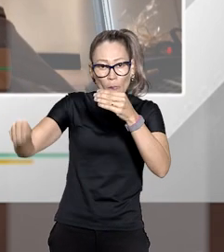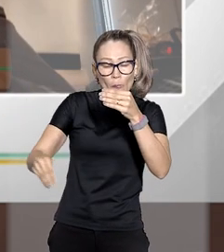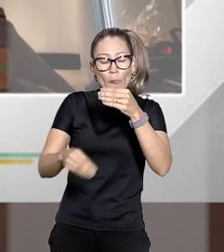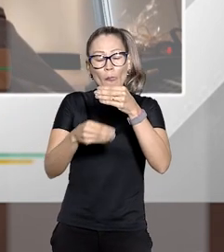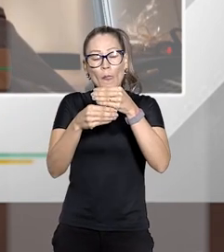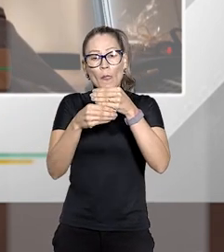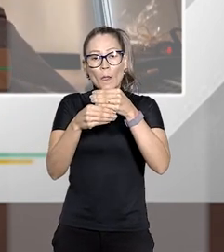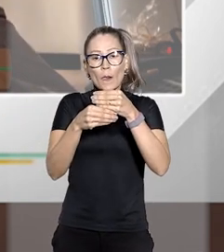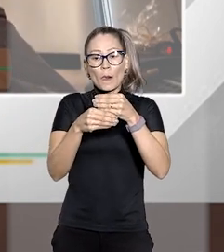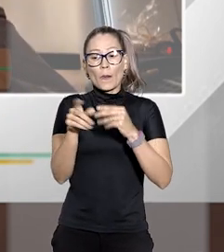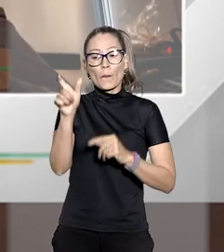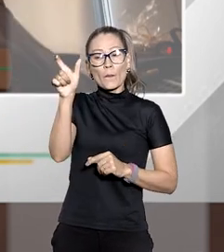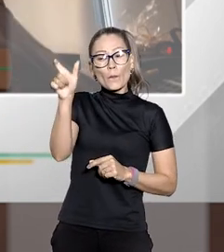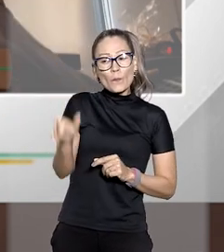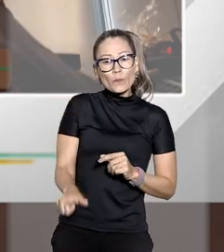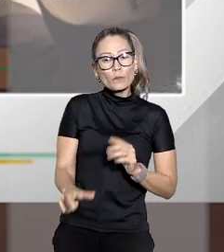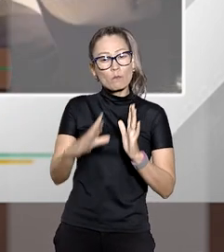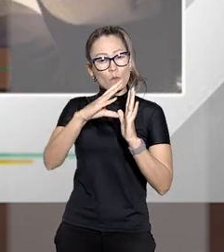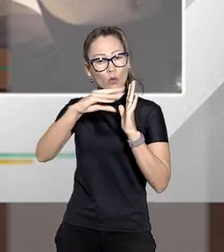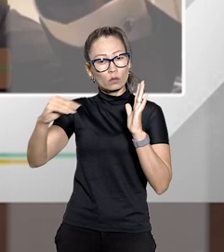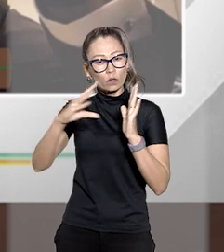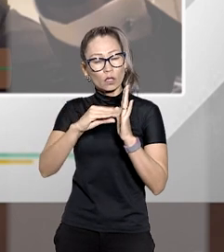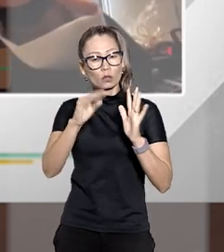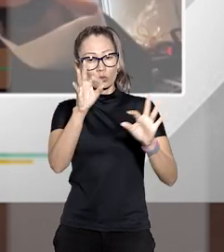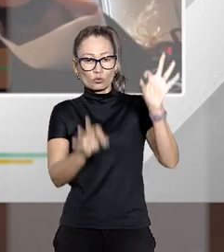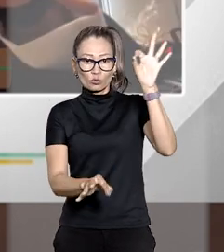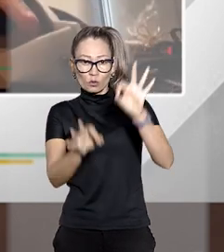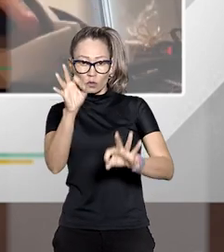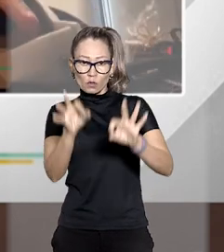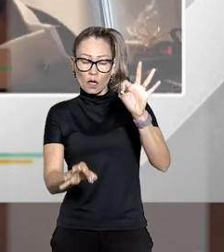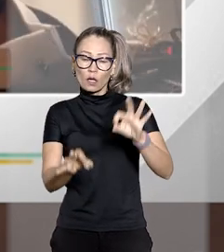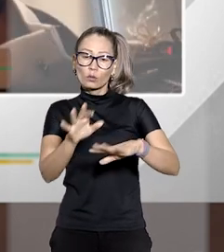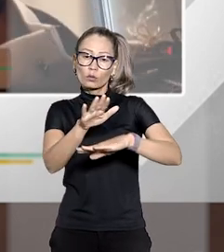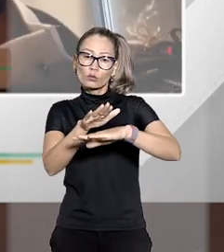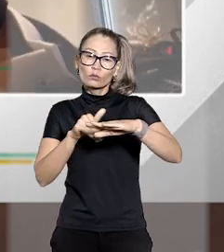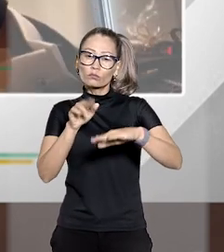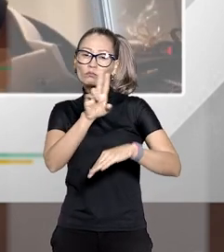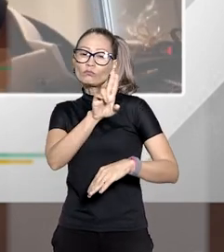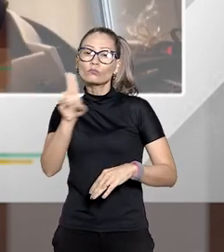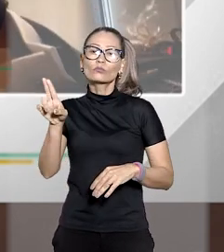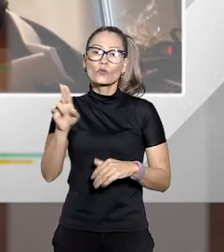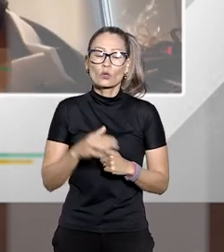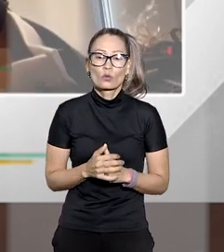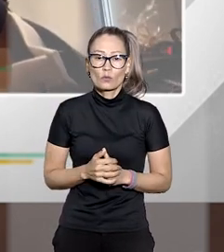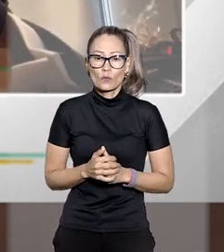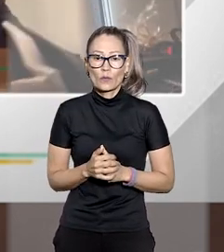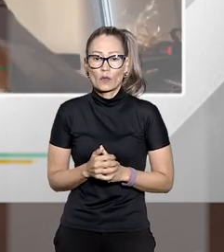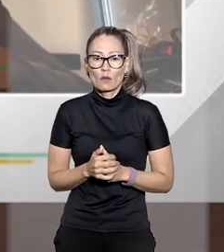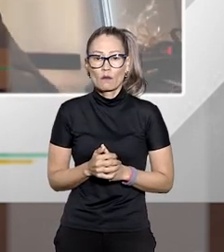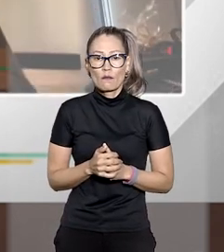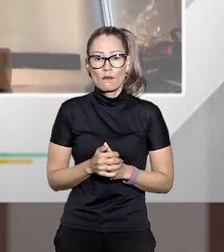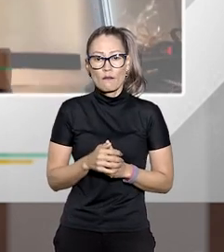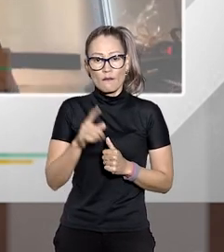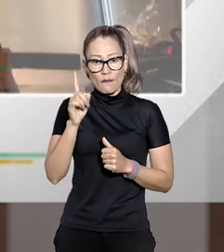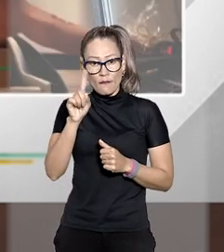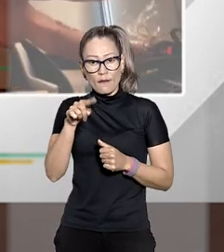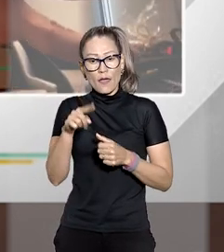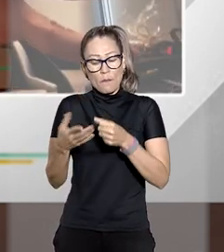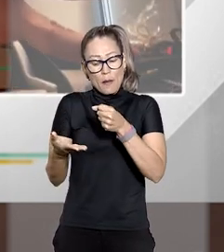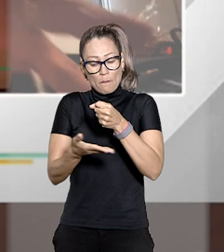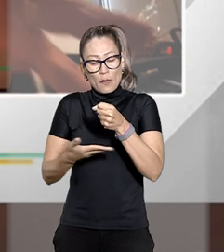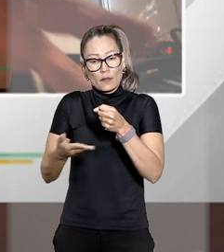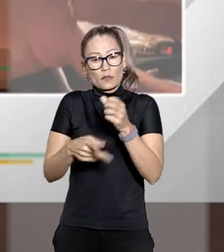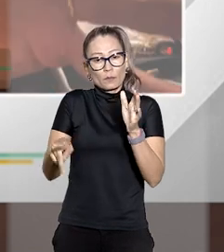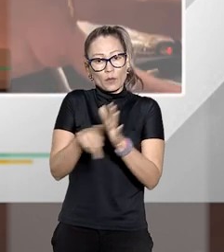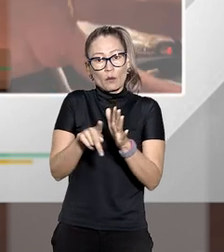no modelo de juizados o que se chama uma forma de consolidação